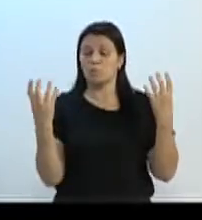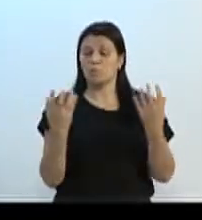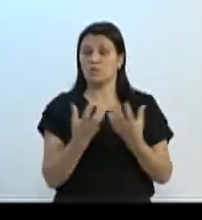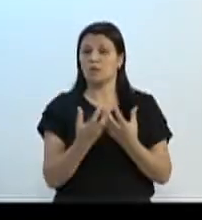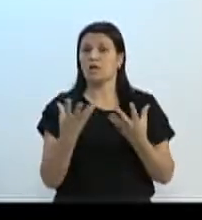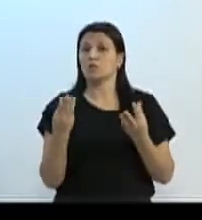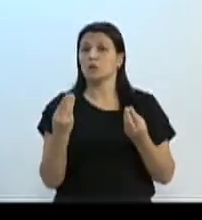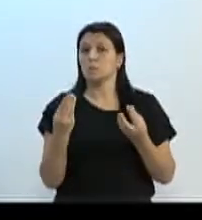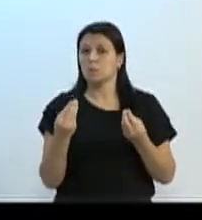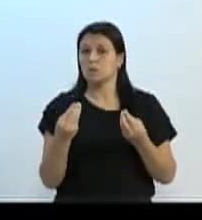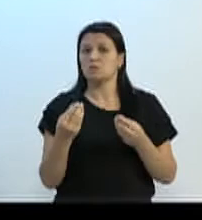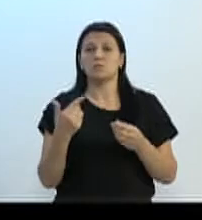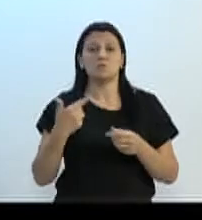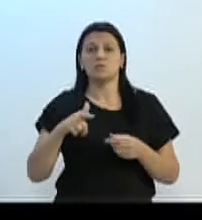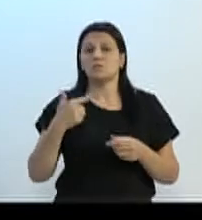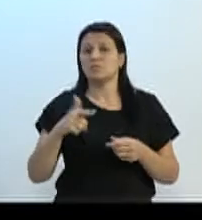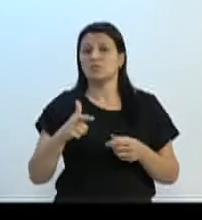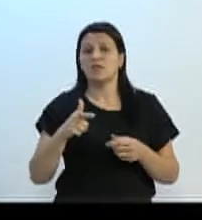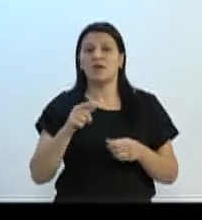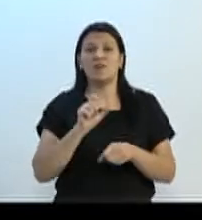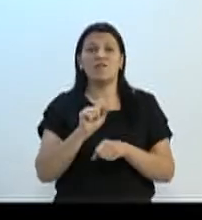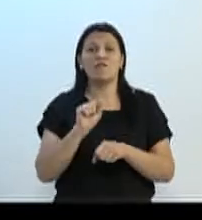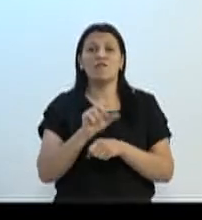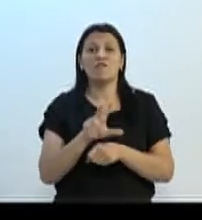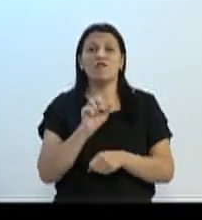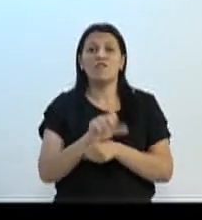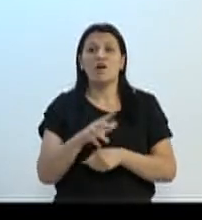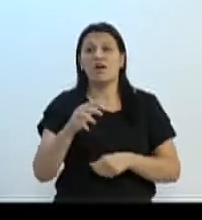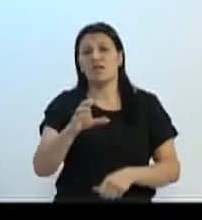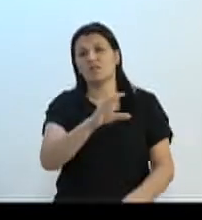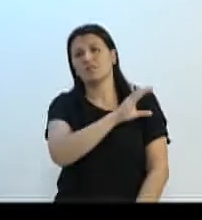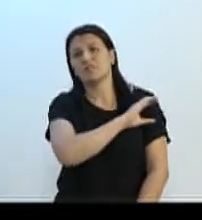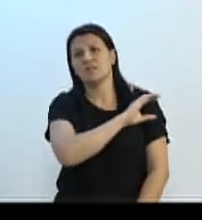acesso e não ter vagas em creches nessa região.